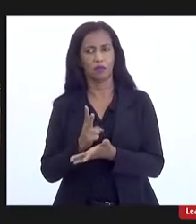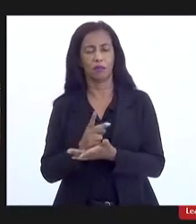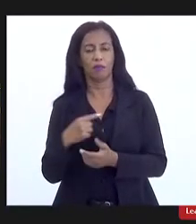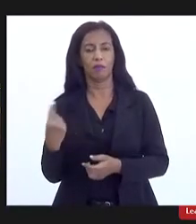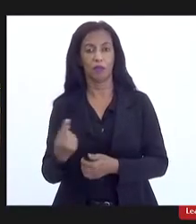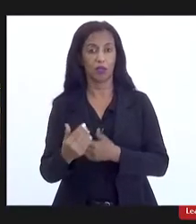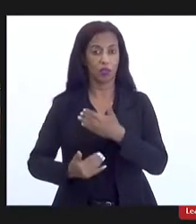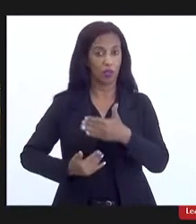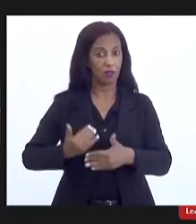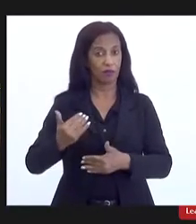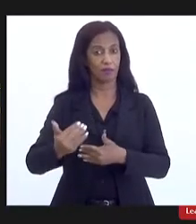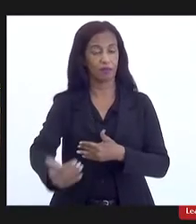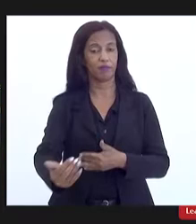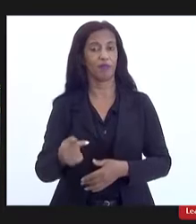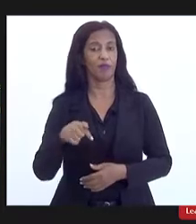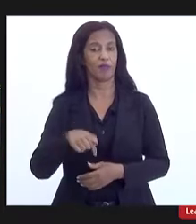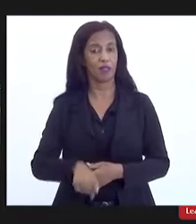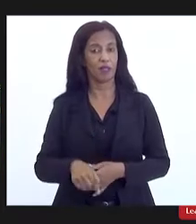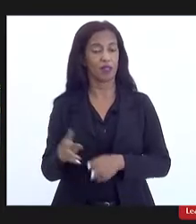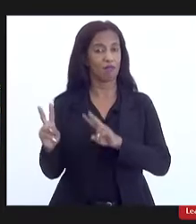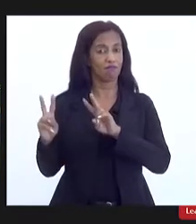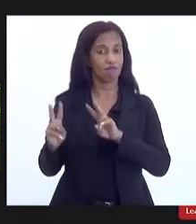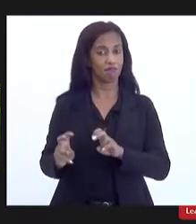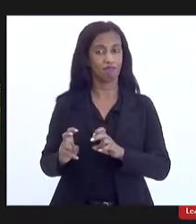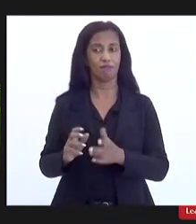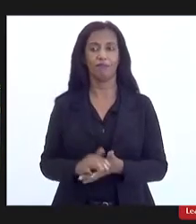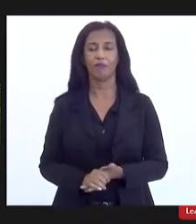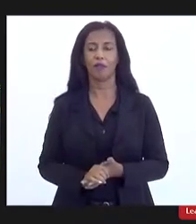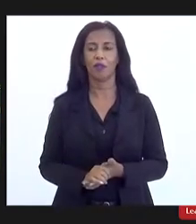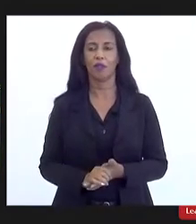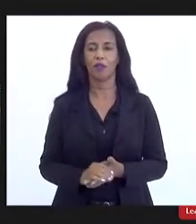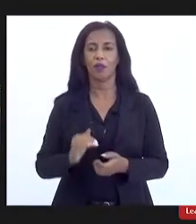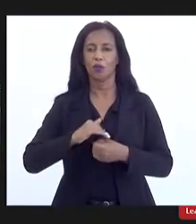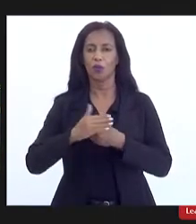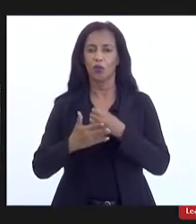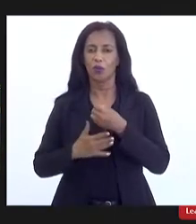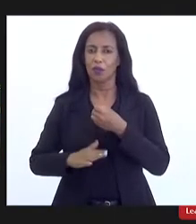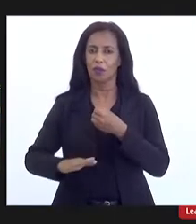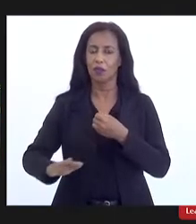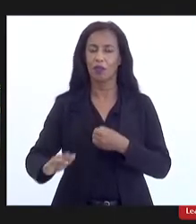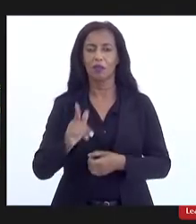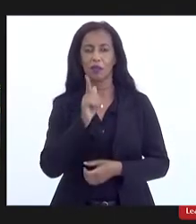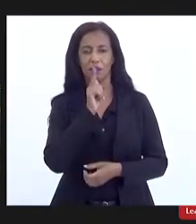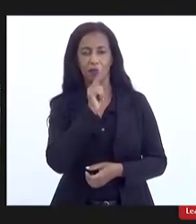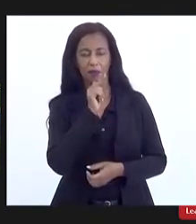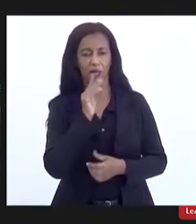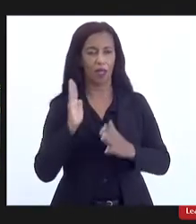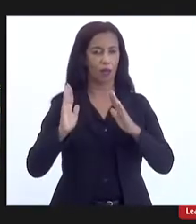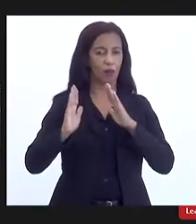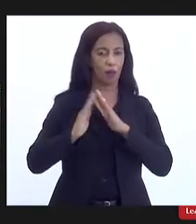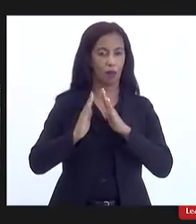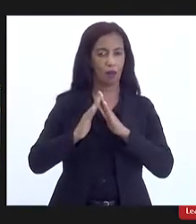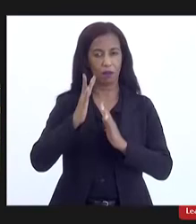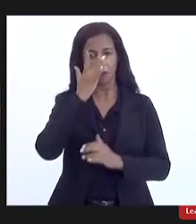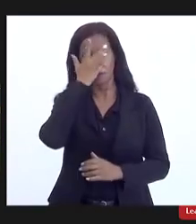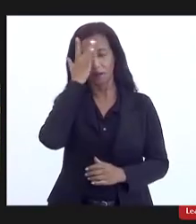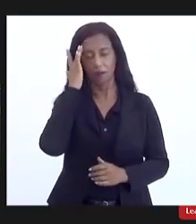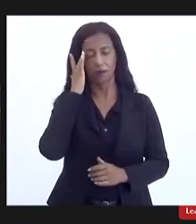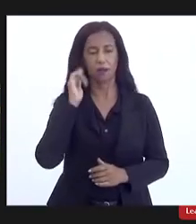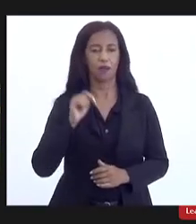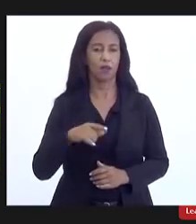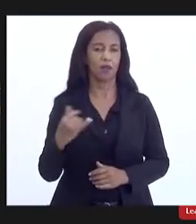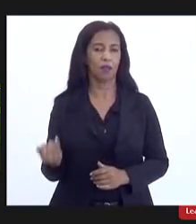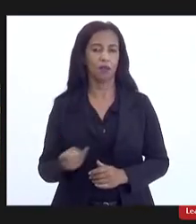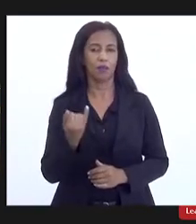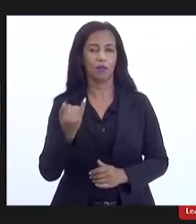que a gente avance nessa questão do saneamento básico, da água na casa das pessoas, que é